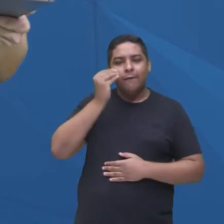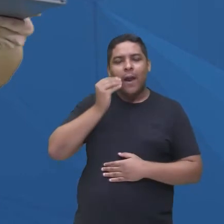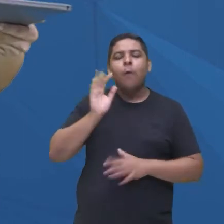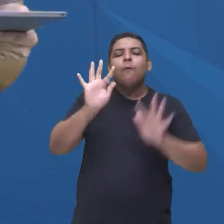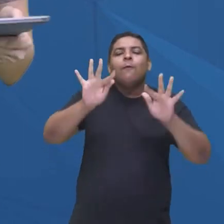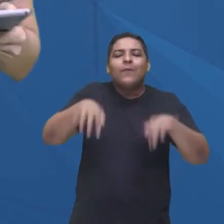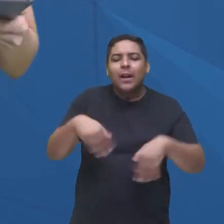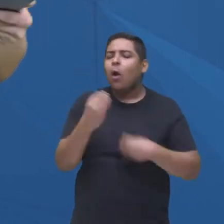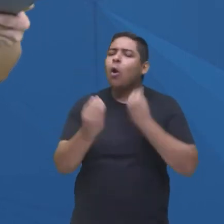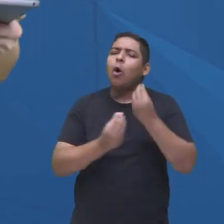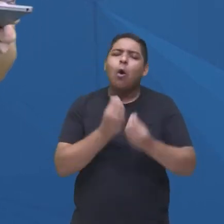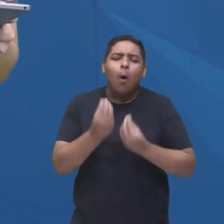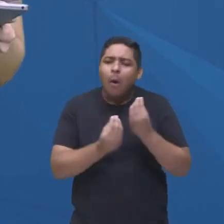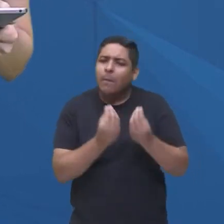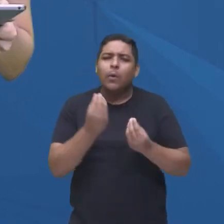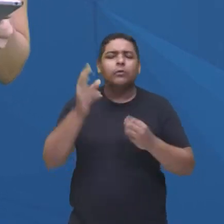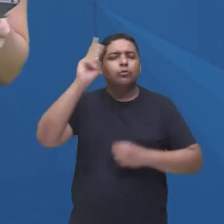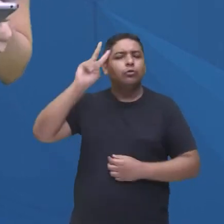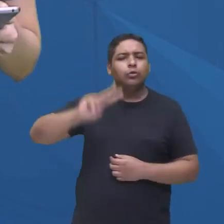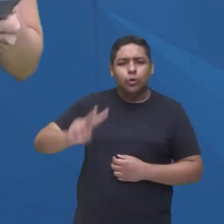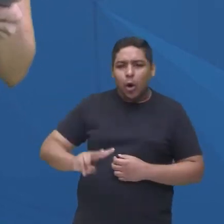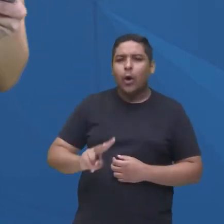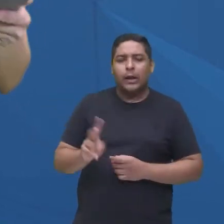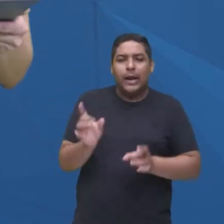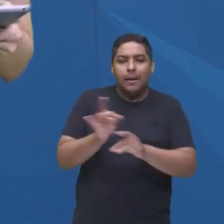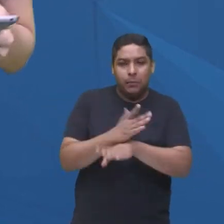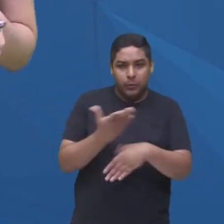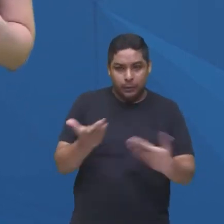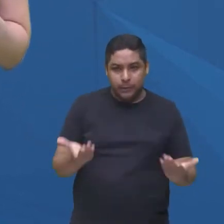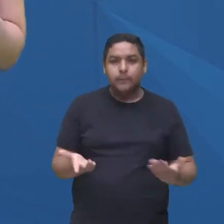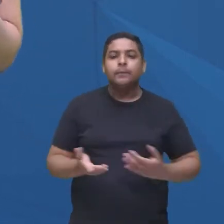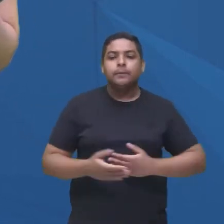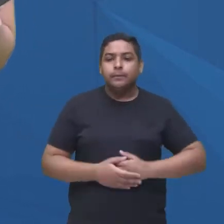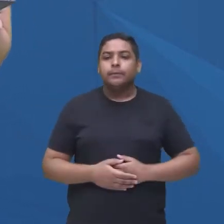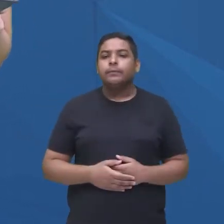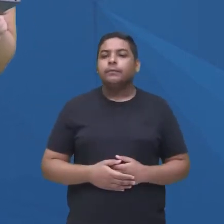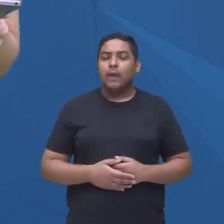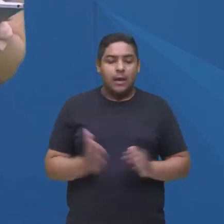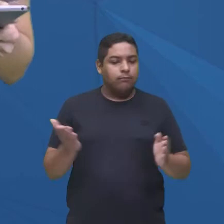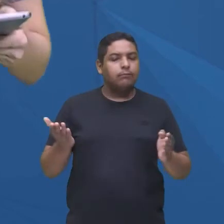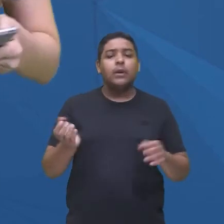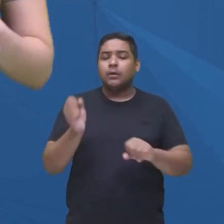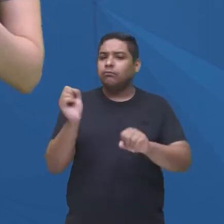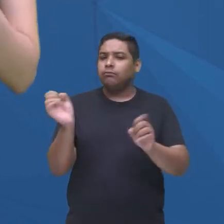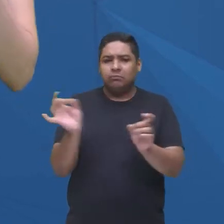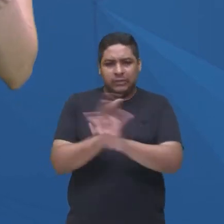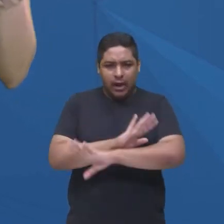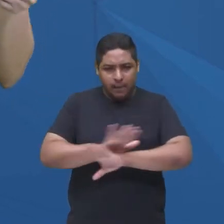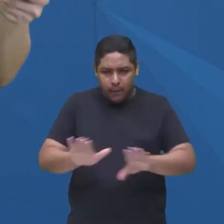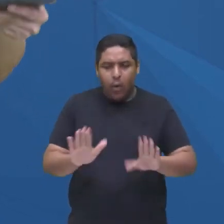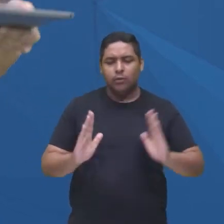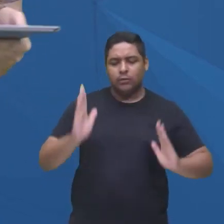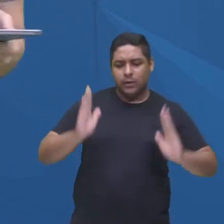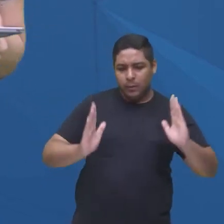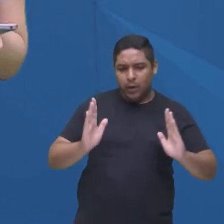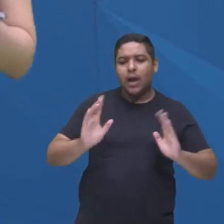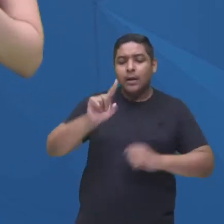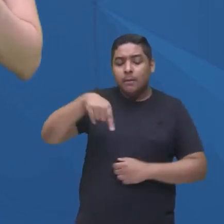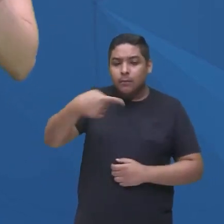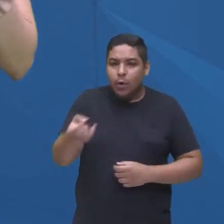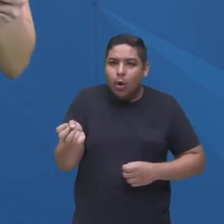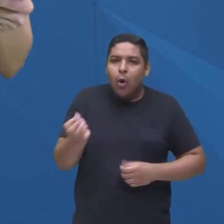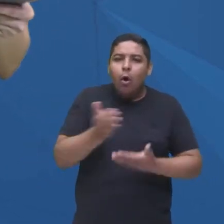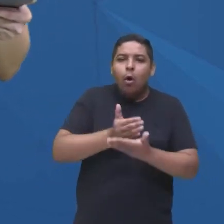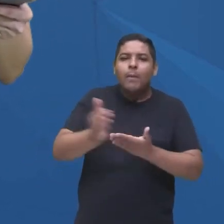personagem, daquela história. Ou então já encerra-se ali a temporada e começa a outra, né? Com uma outra roupagem,